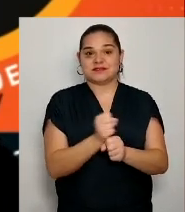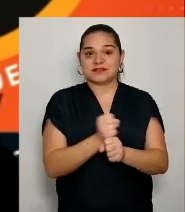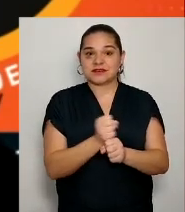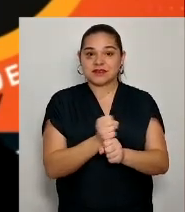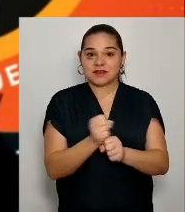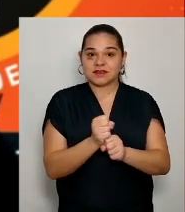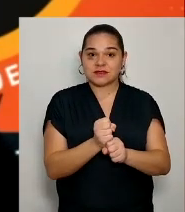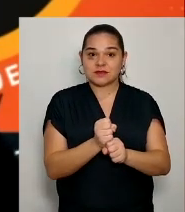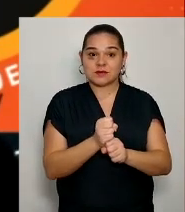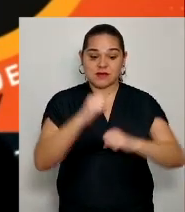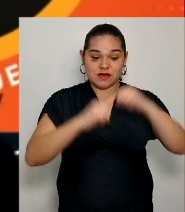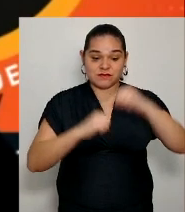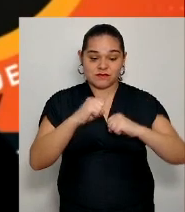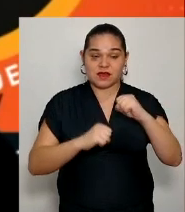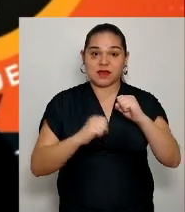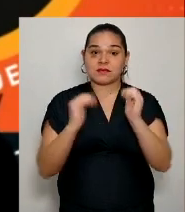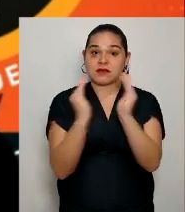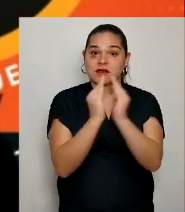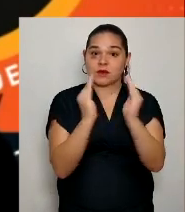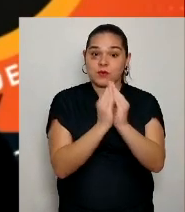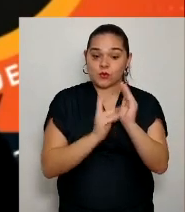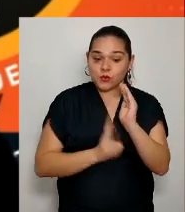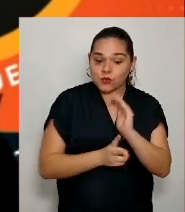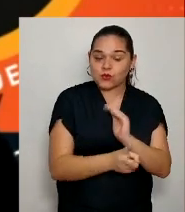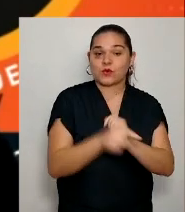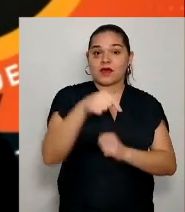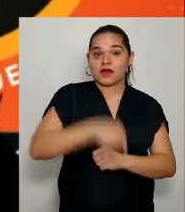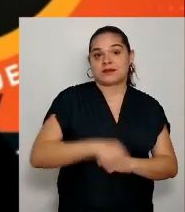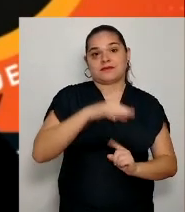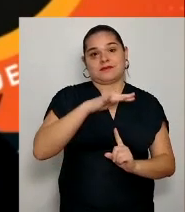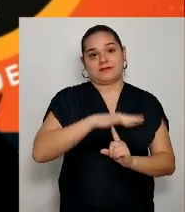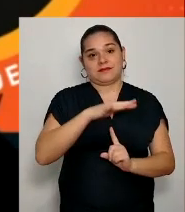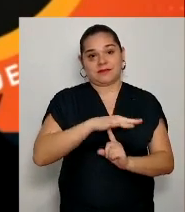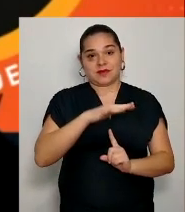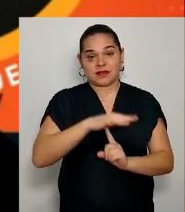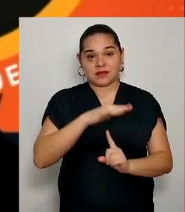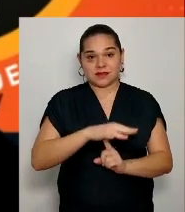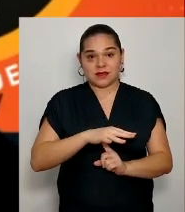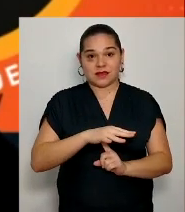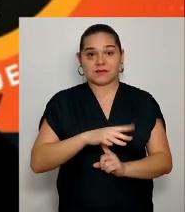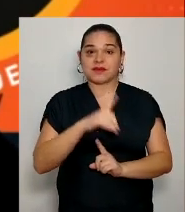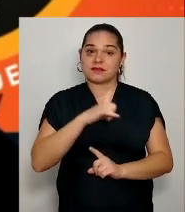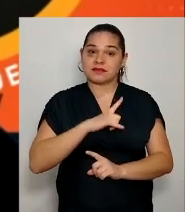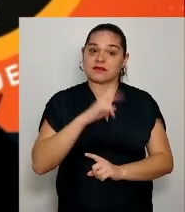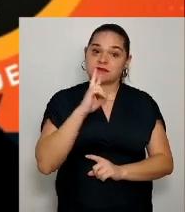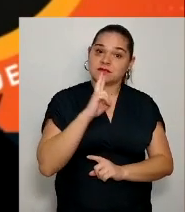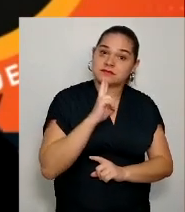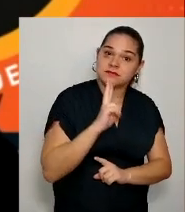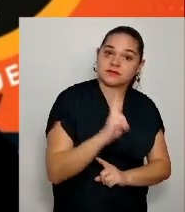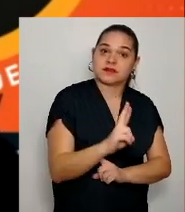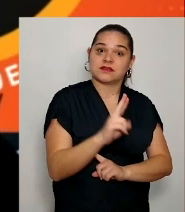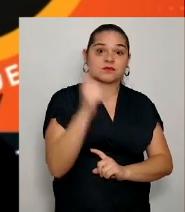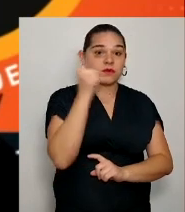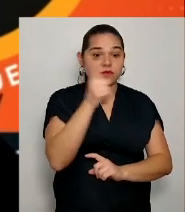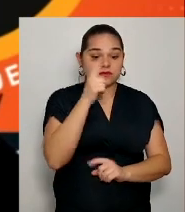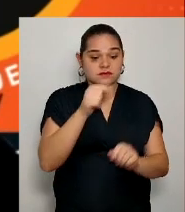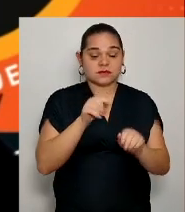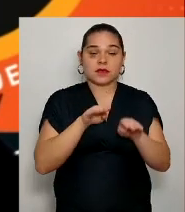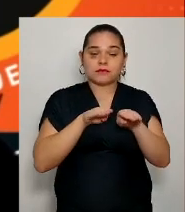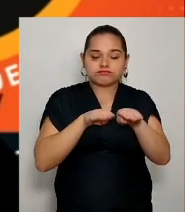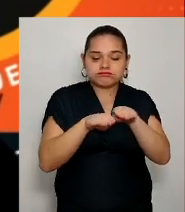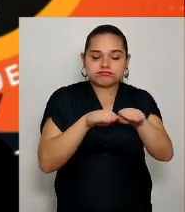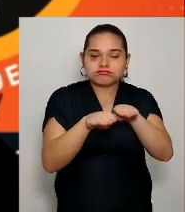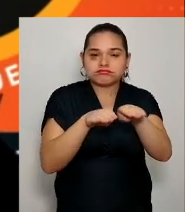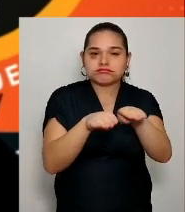Paraná, que desse resultado, que fosse competitiva e mantivesse os empregos aqui.